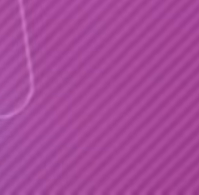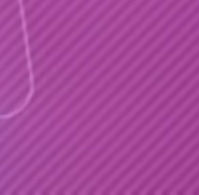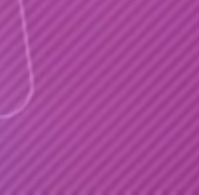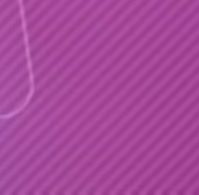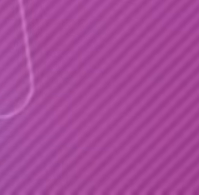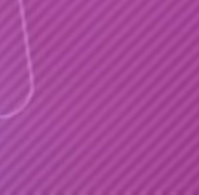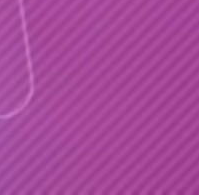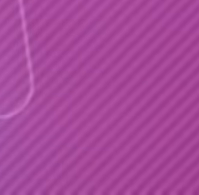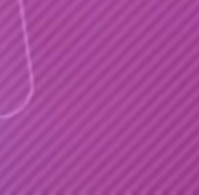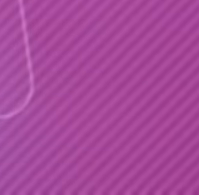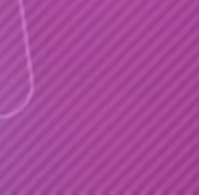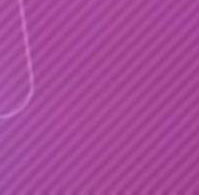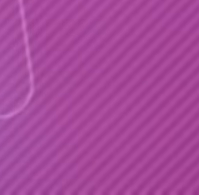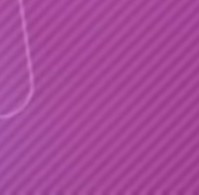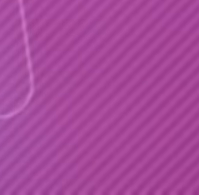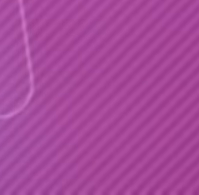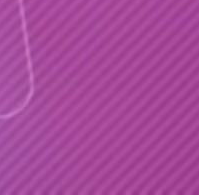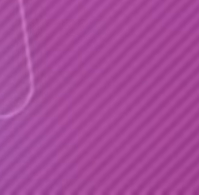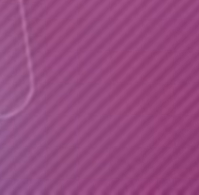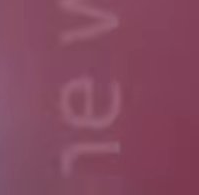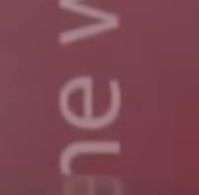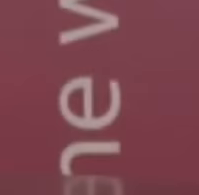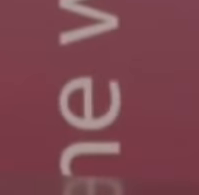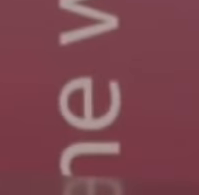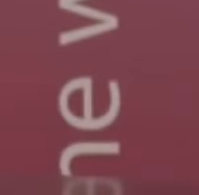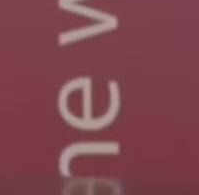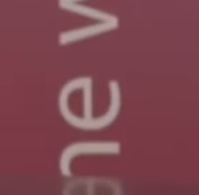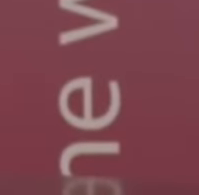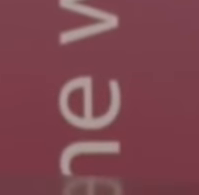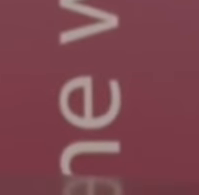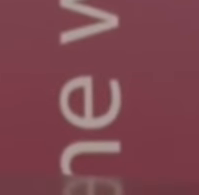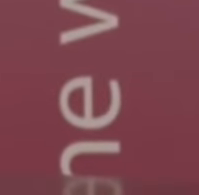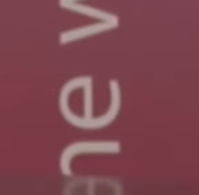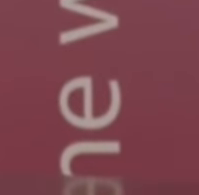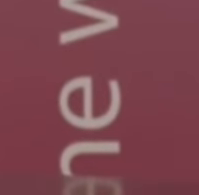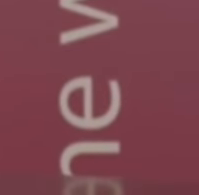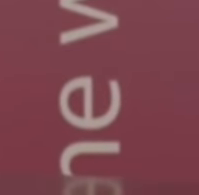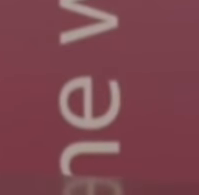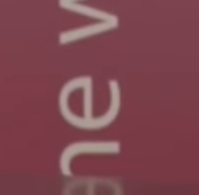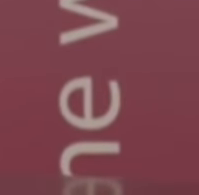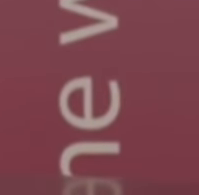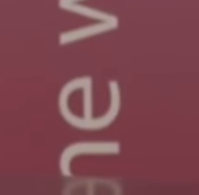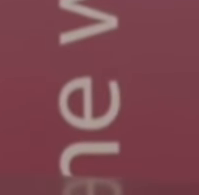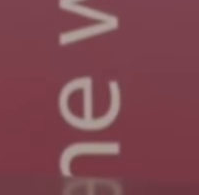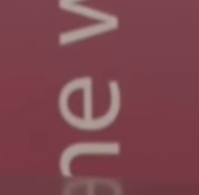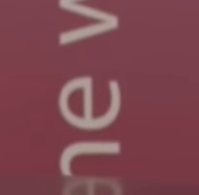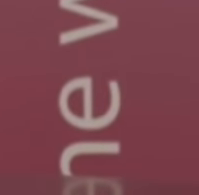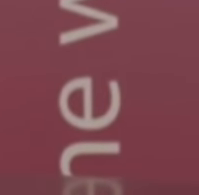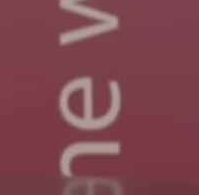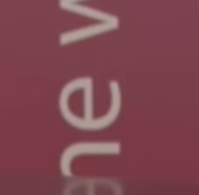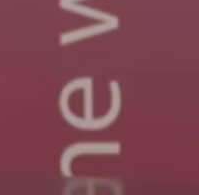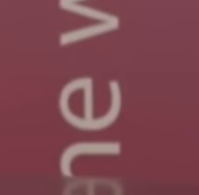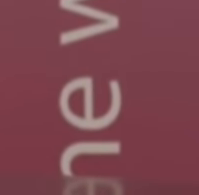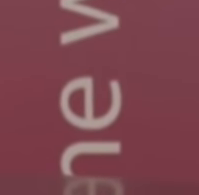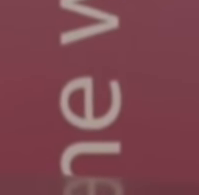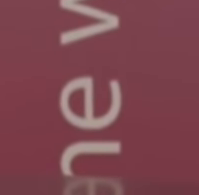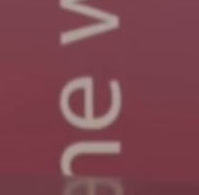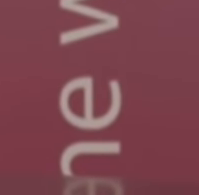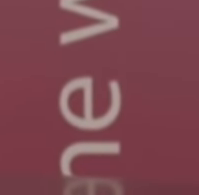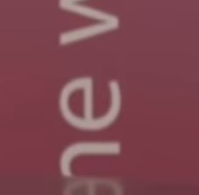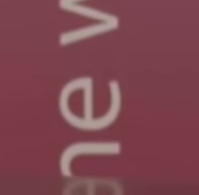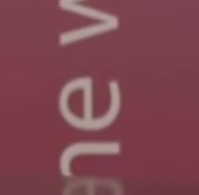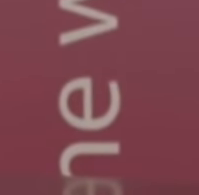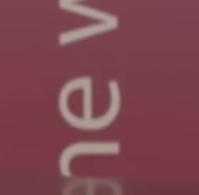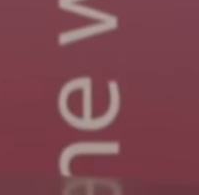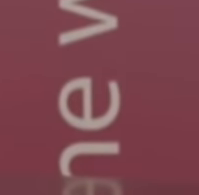sociedade autocrítica e sustentável. É muito importante a gente entender que, ao a gente propor o